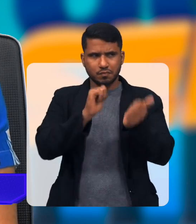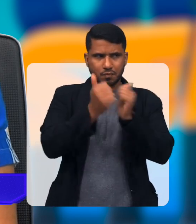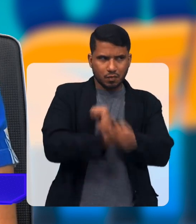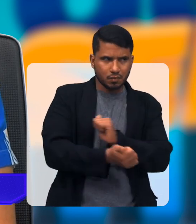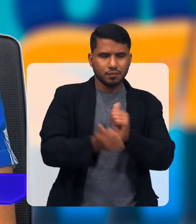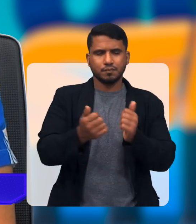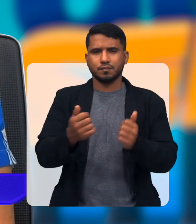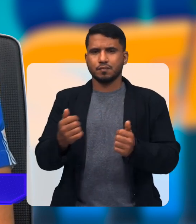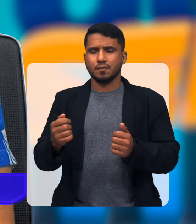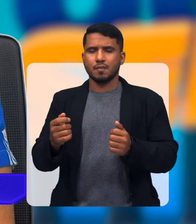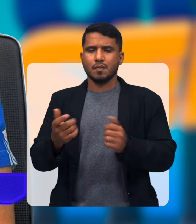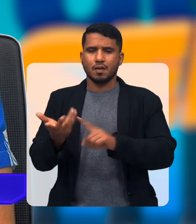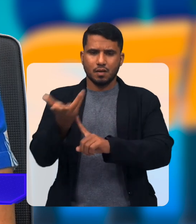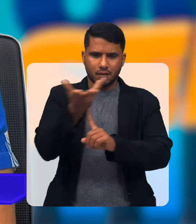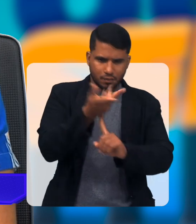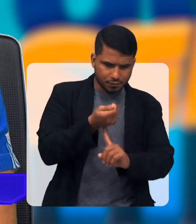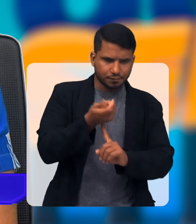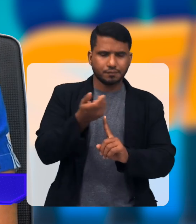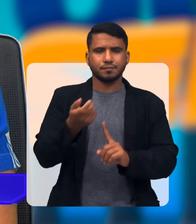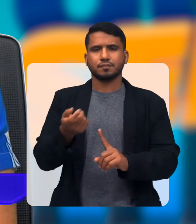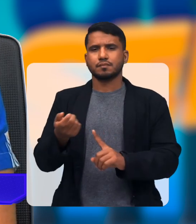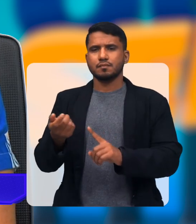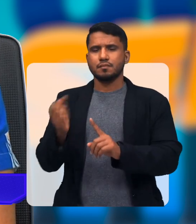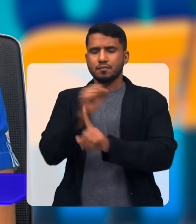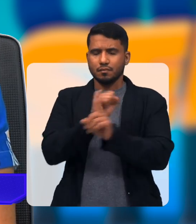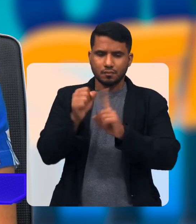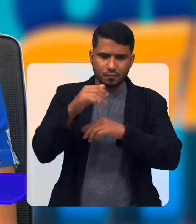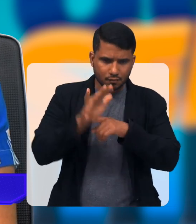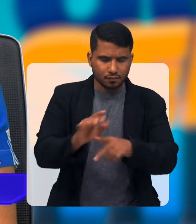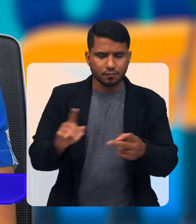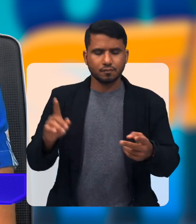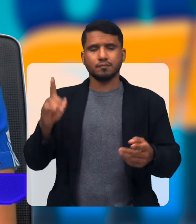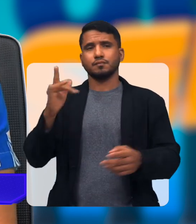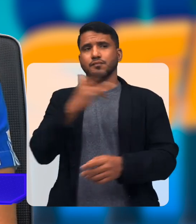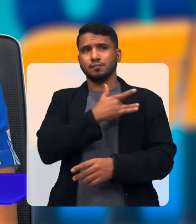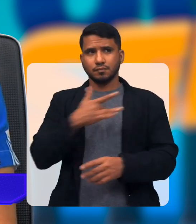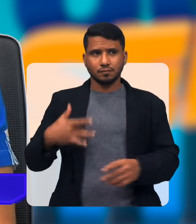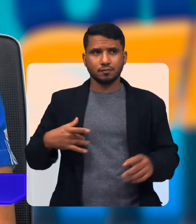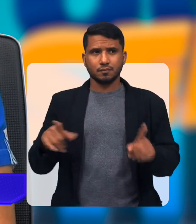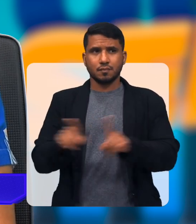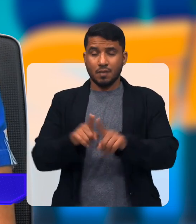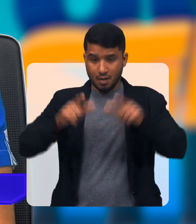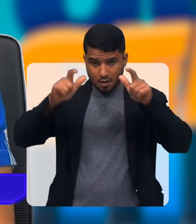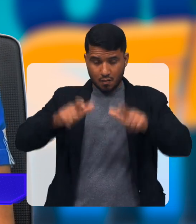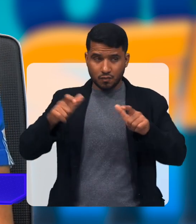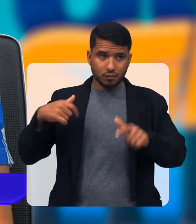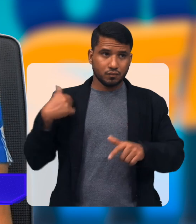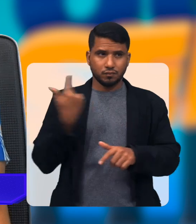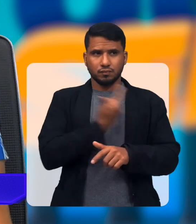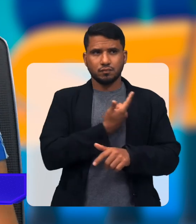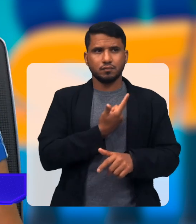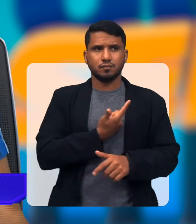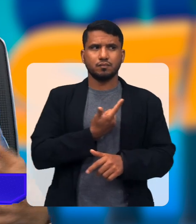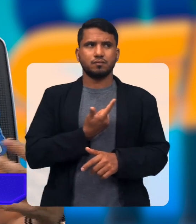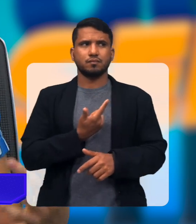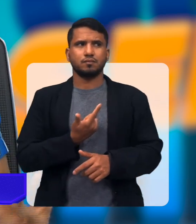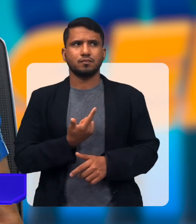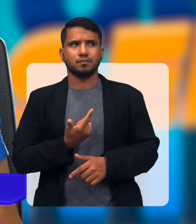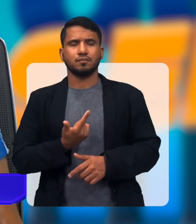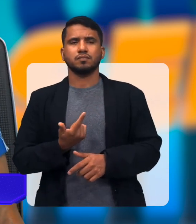Artes Assistência Social E Saúde Onde a gente Está